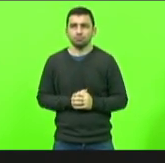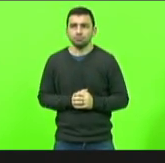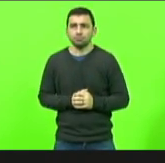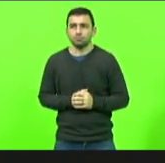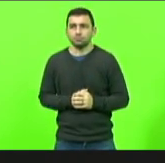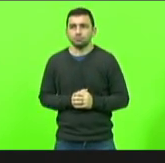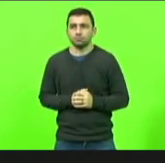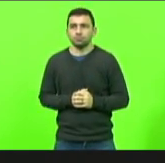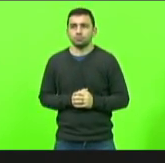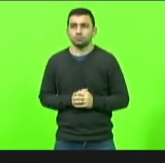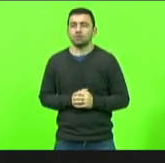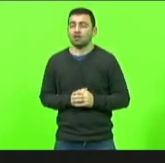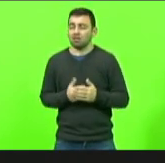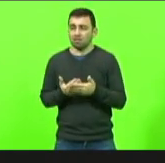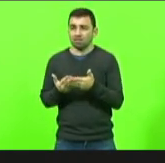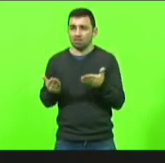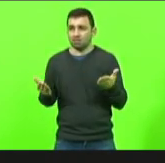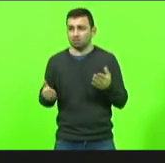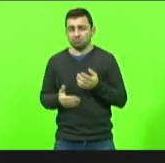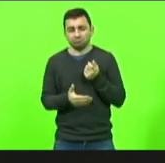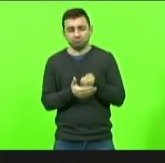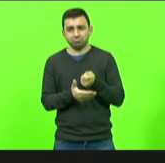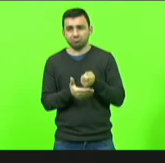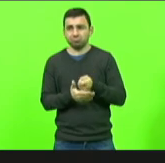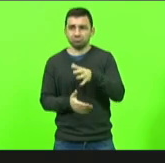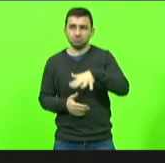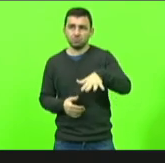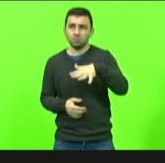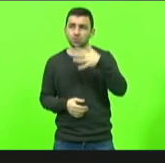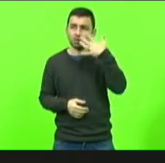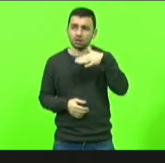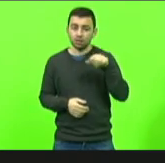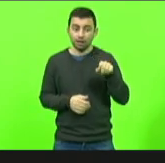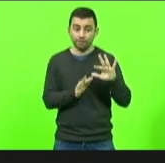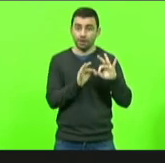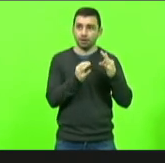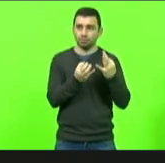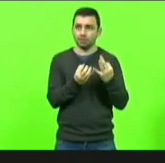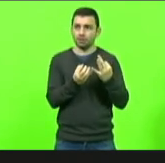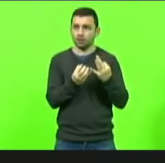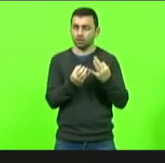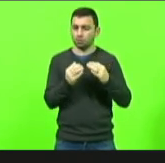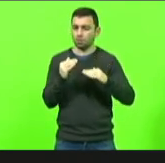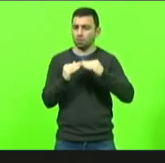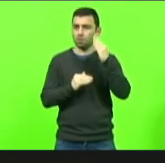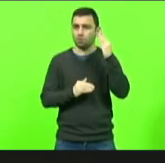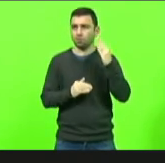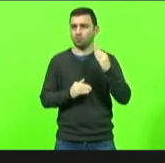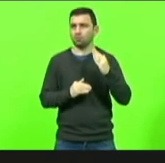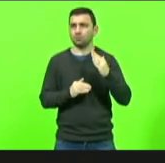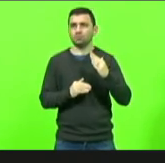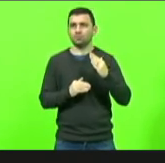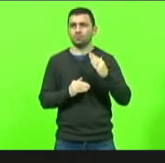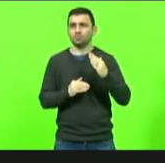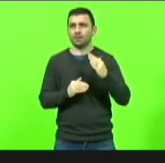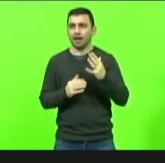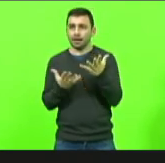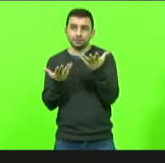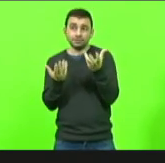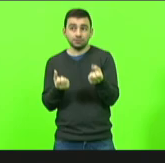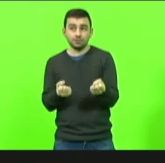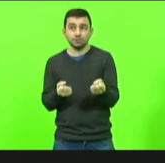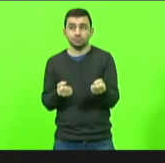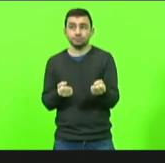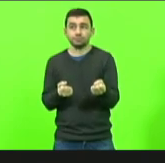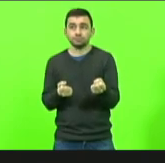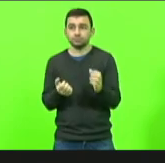impor nessas crianças valores que as que as famílias discordam e convenhamos tolerar algumas pessoas